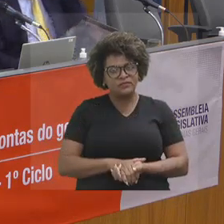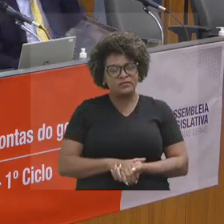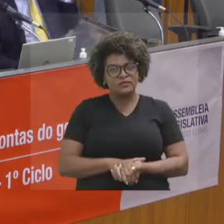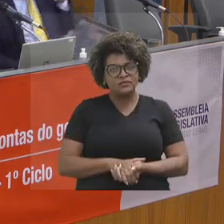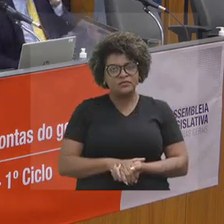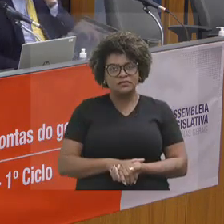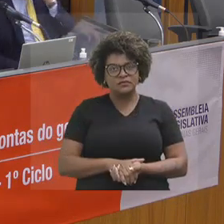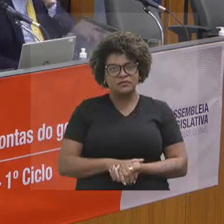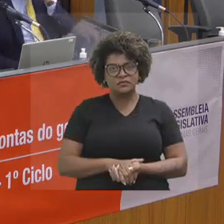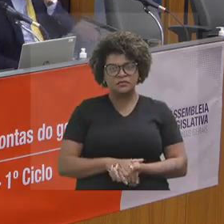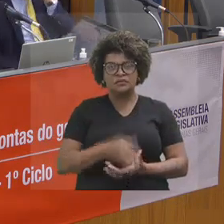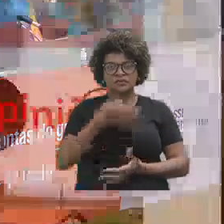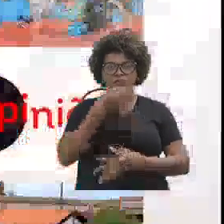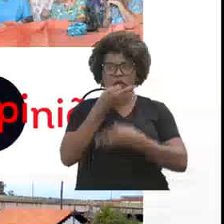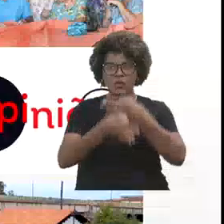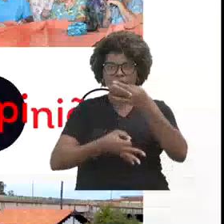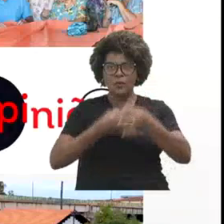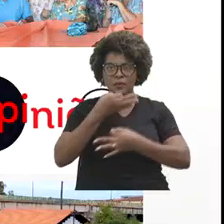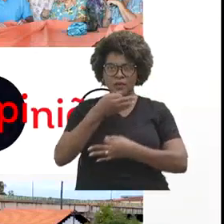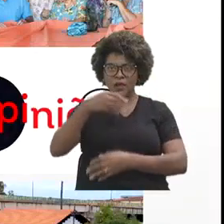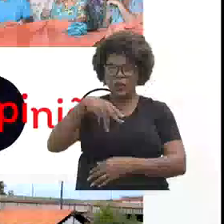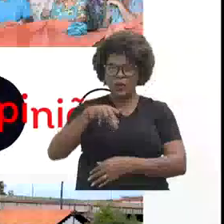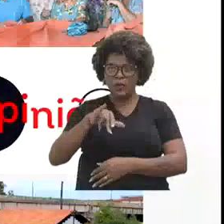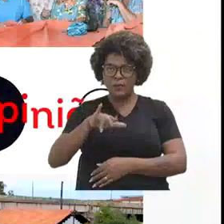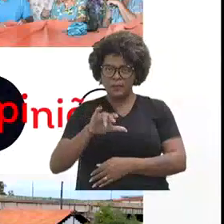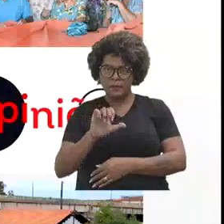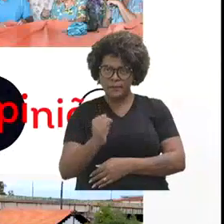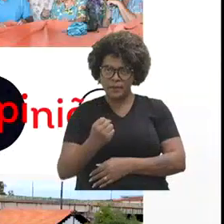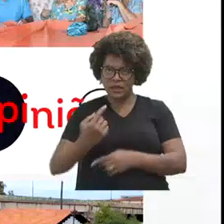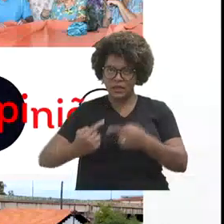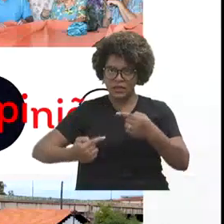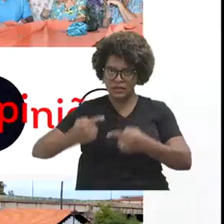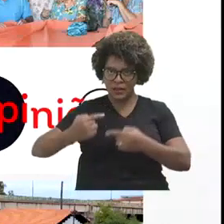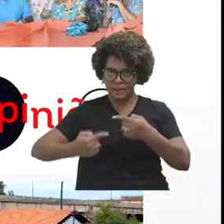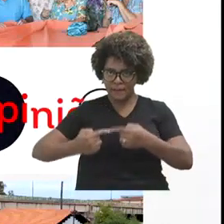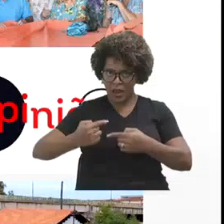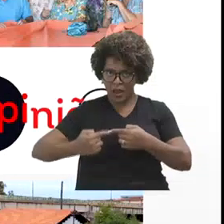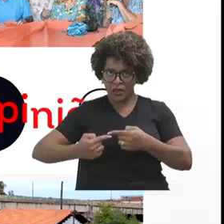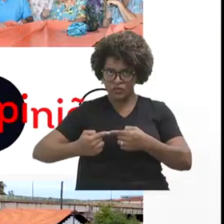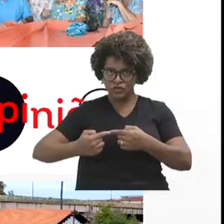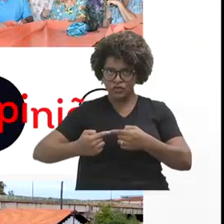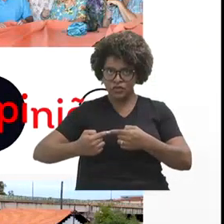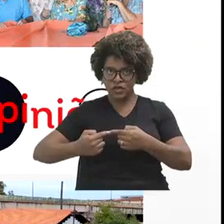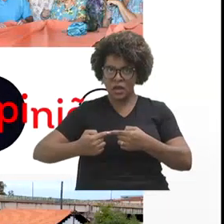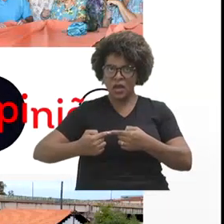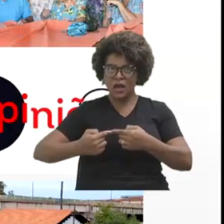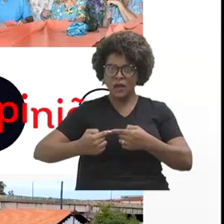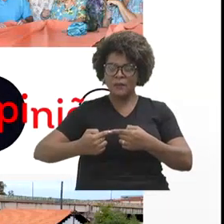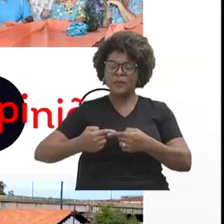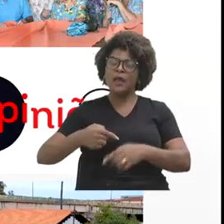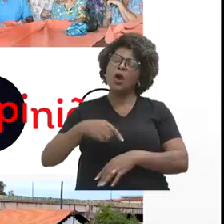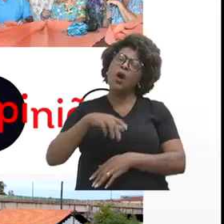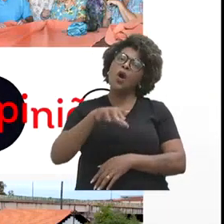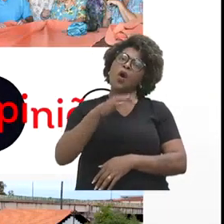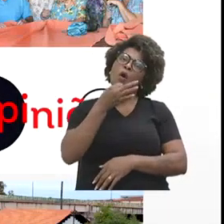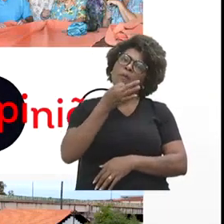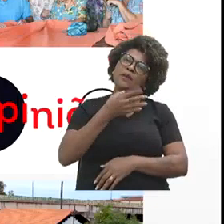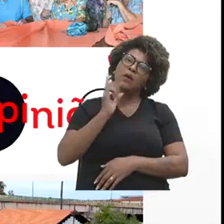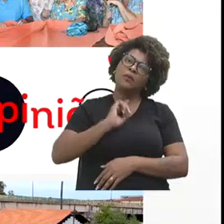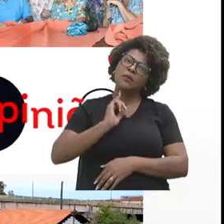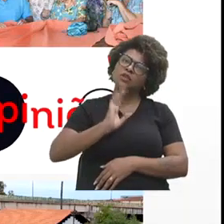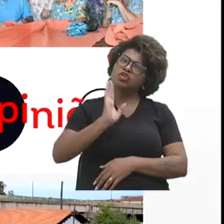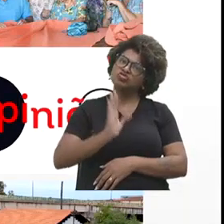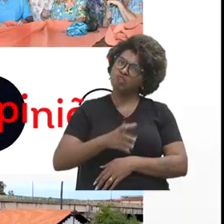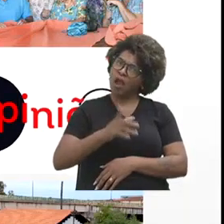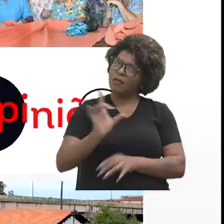O Opinião Minas Debate, o programa Opinião Minas, já é um programa que já tem na grade há um tempo, mas que a gente acrescentou